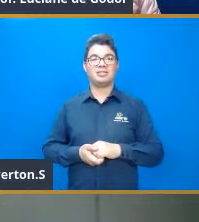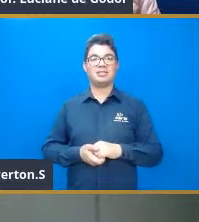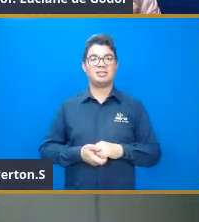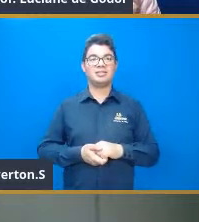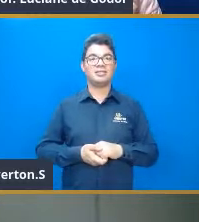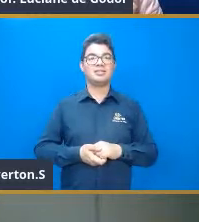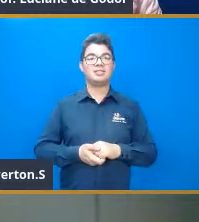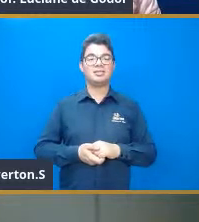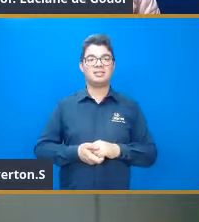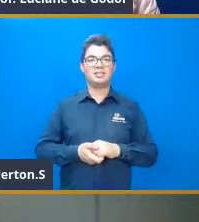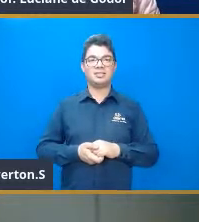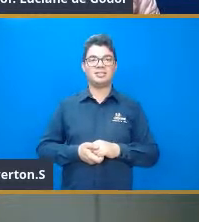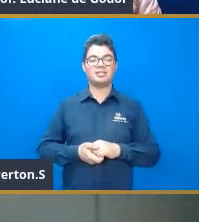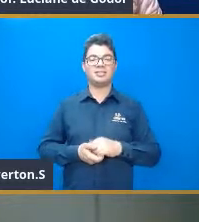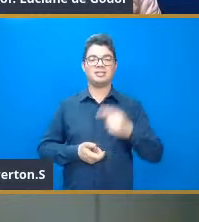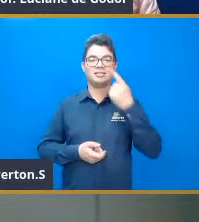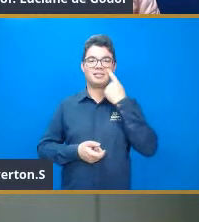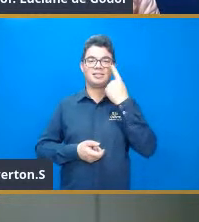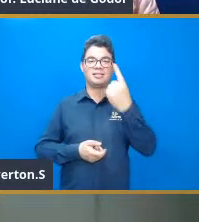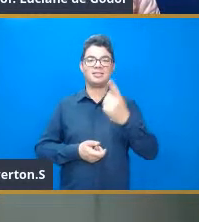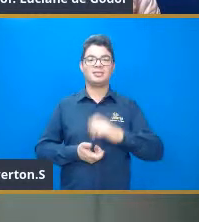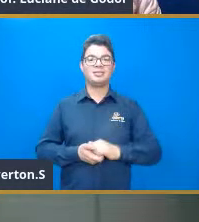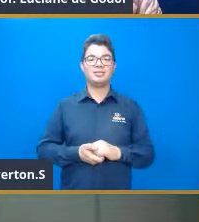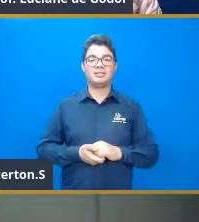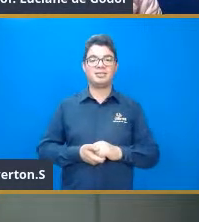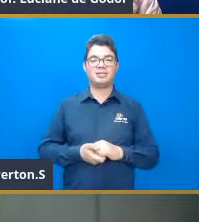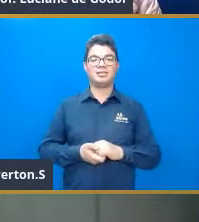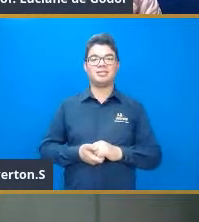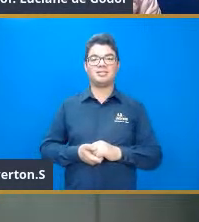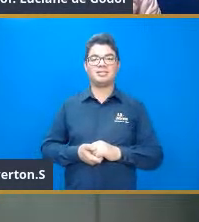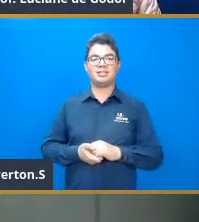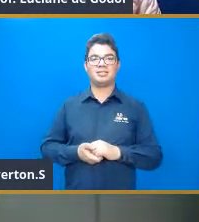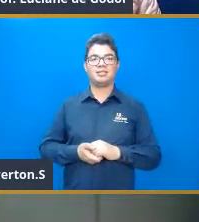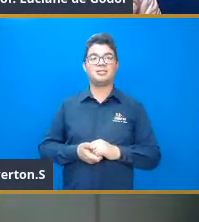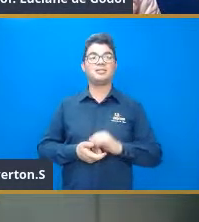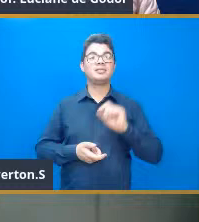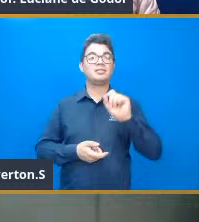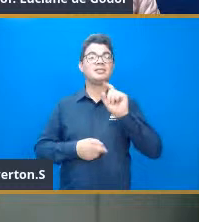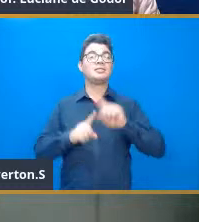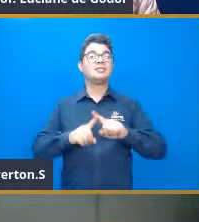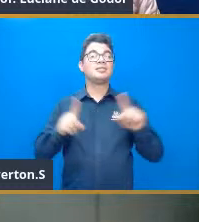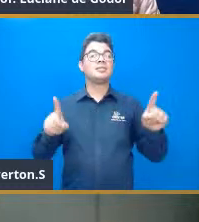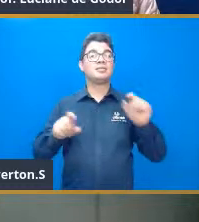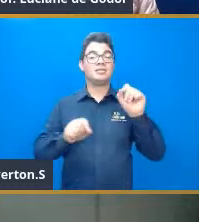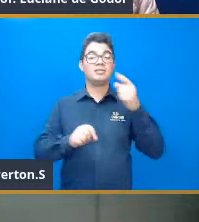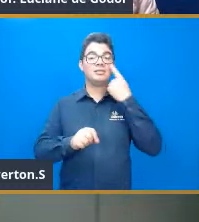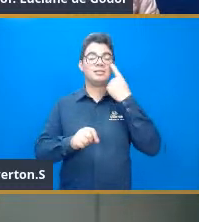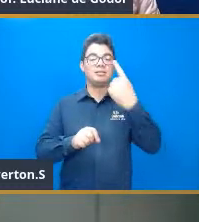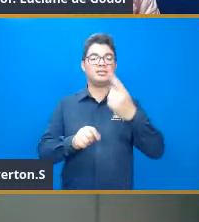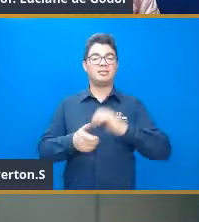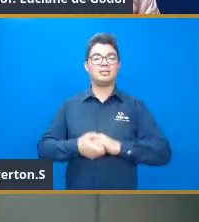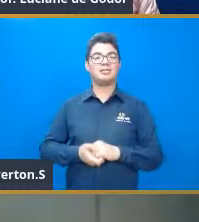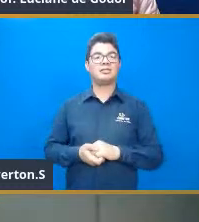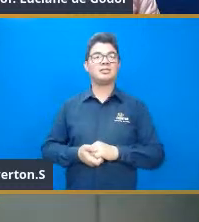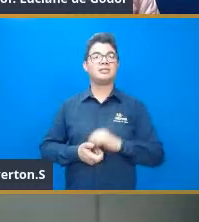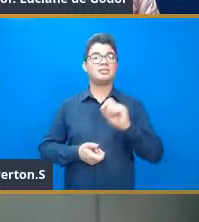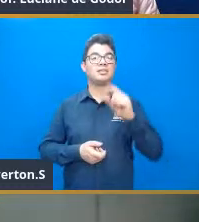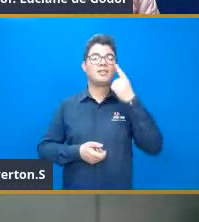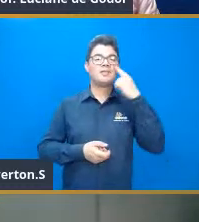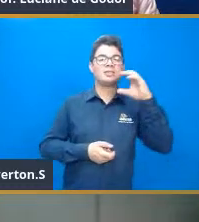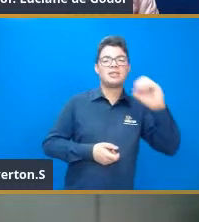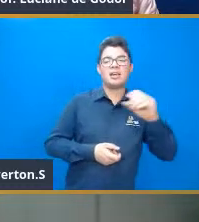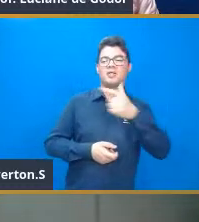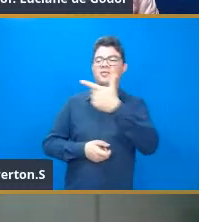ah, então dá vinte, vinte é zero, é zero, dois continua lá, você não consegue dividir, por mais que se vá mudando o número lá, coloca zero, coloca dez, coloca vinte,